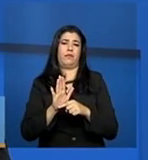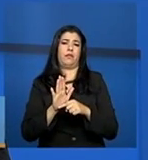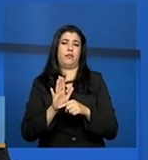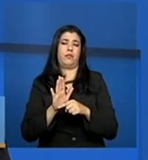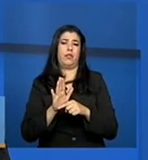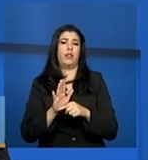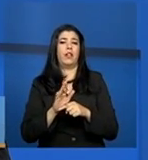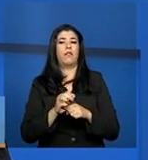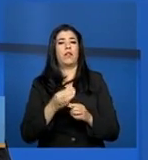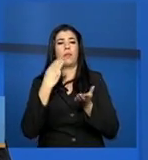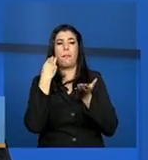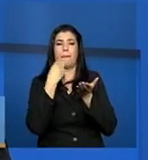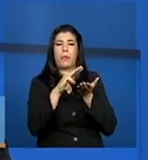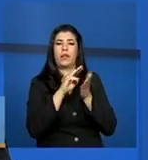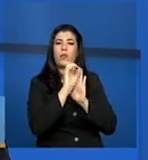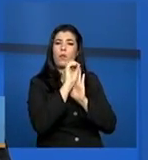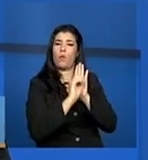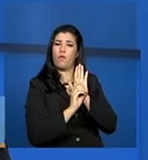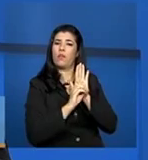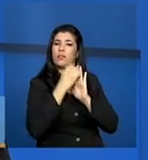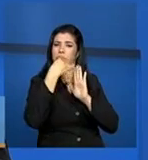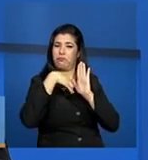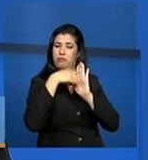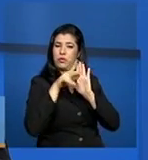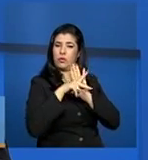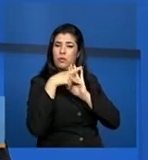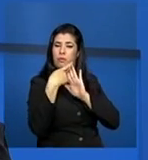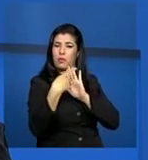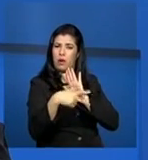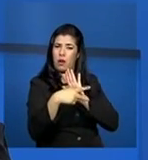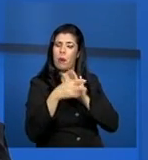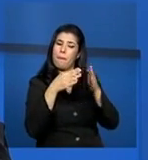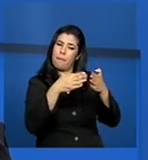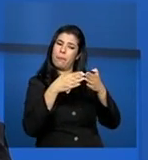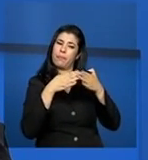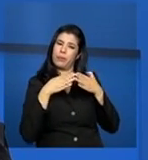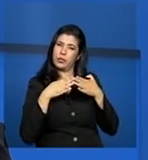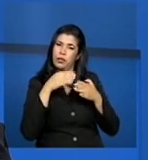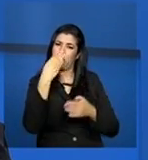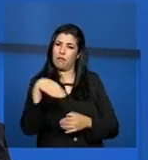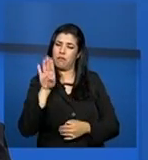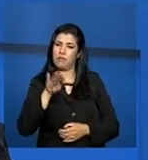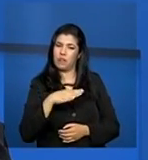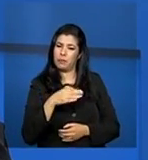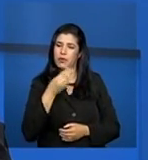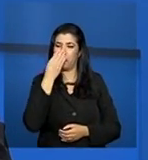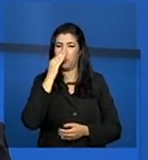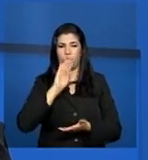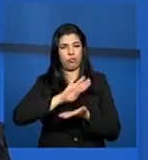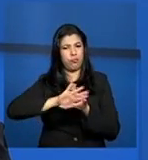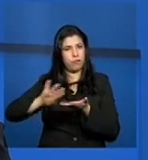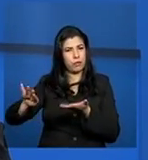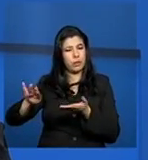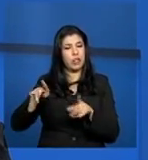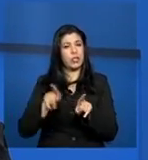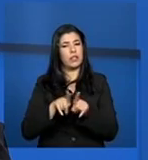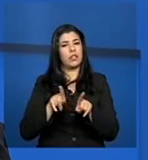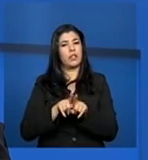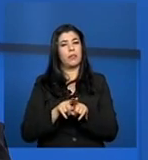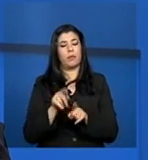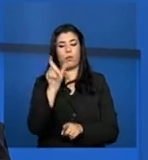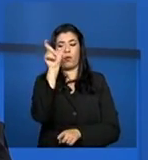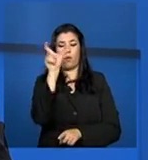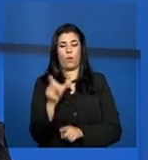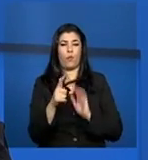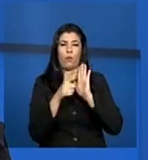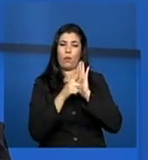encaminhar um ofício com essas solicitações, né, De exclusão. Com essa solicitação de exclusão e colocar no corpo do